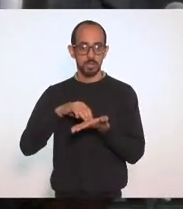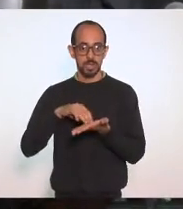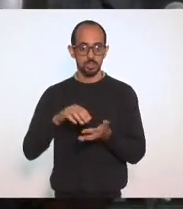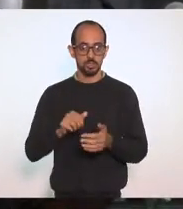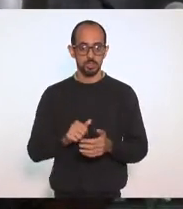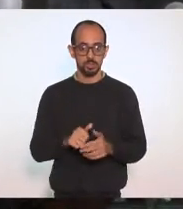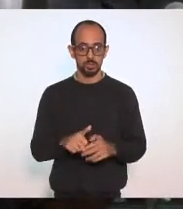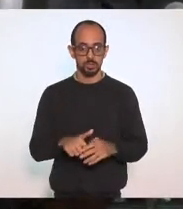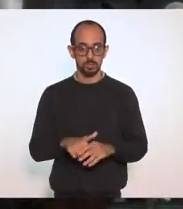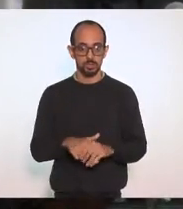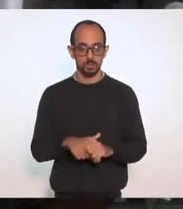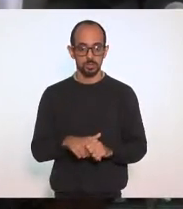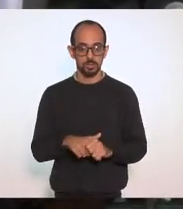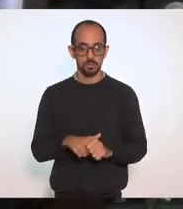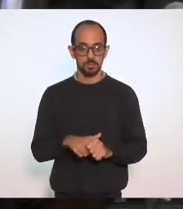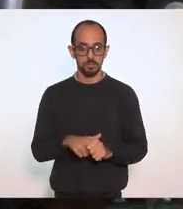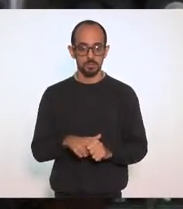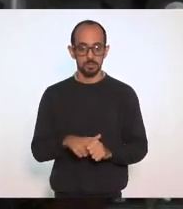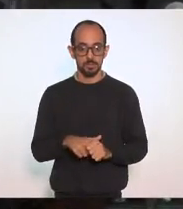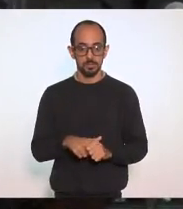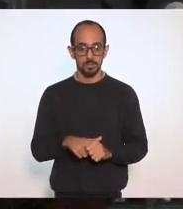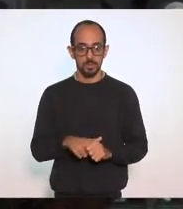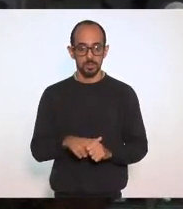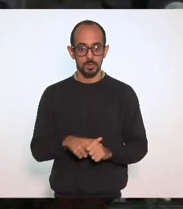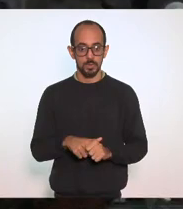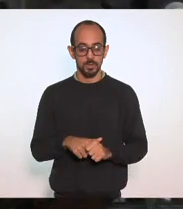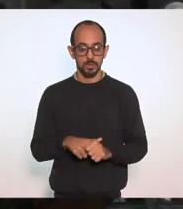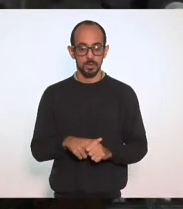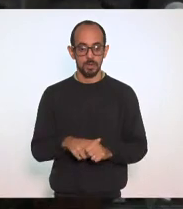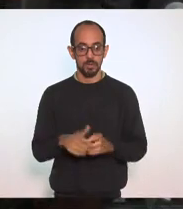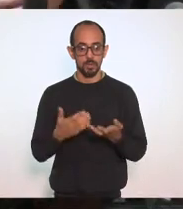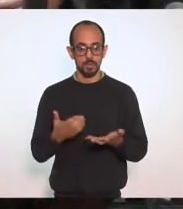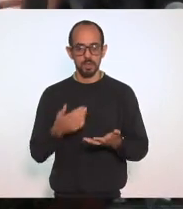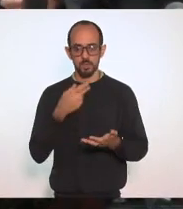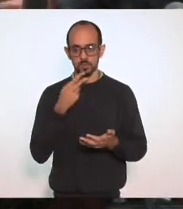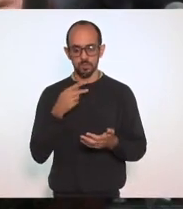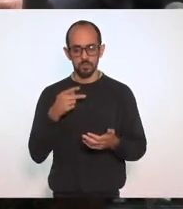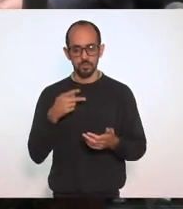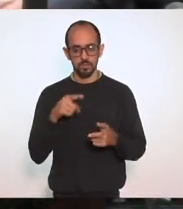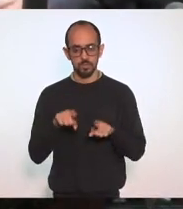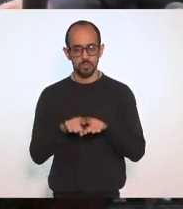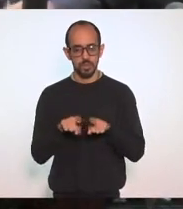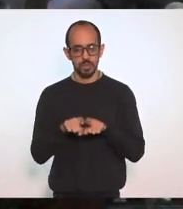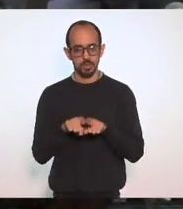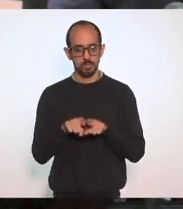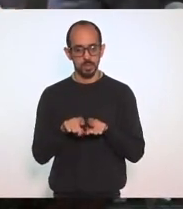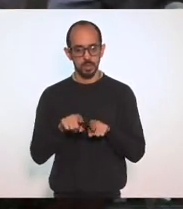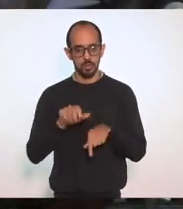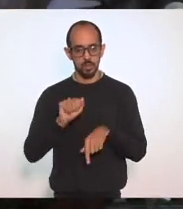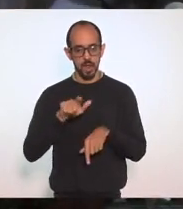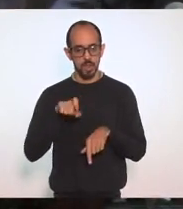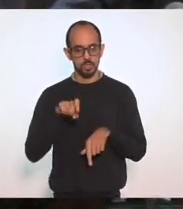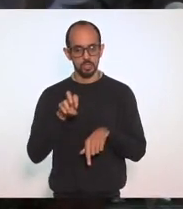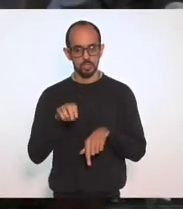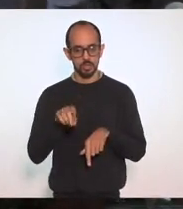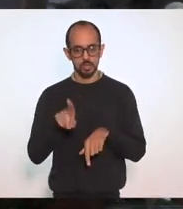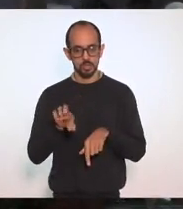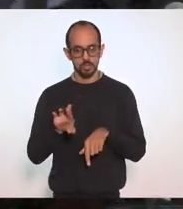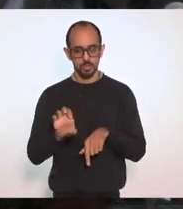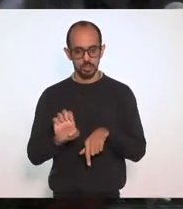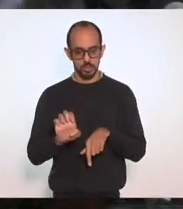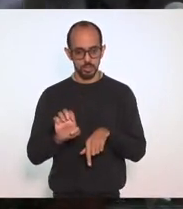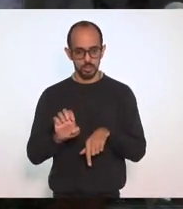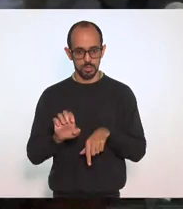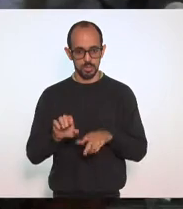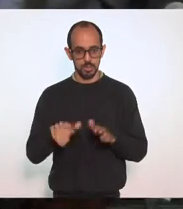aviação, os senhores que aprovam nisso como estão aprovados. Eu queria, em cima do que falou o deputado Kinnoploch, tem uns